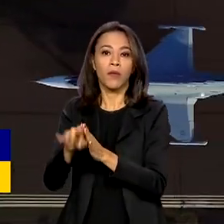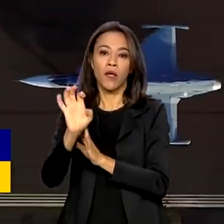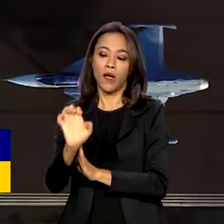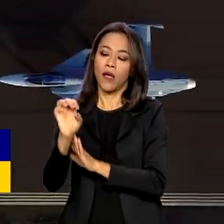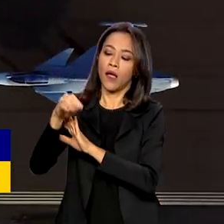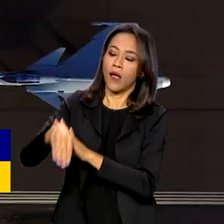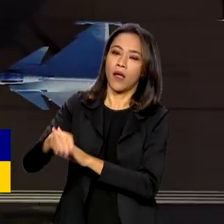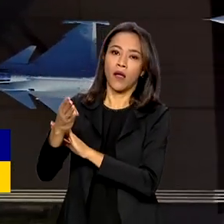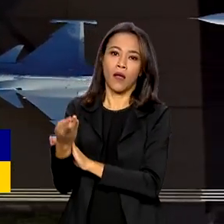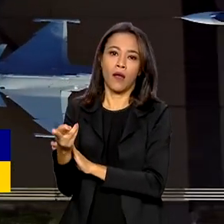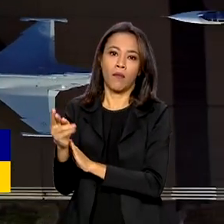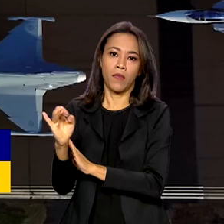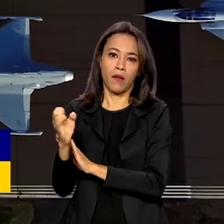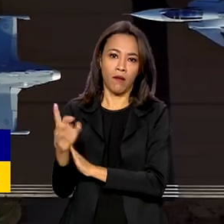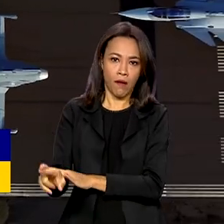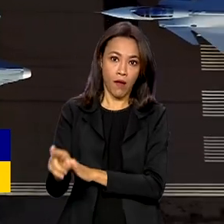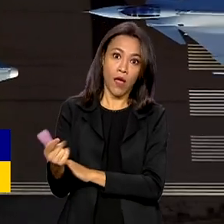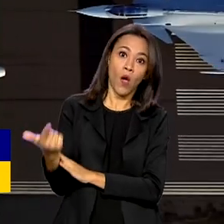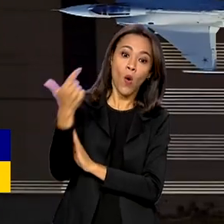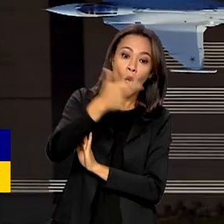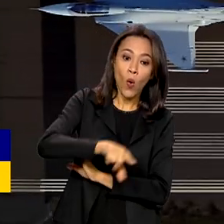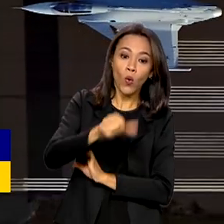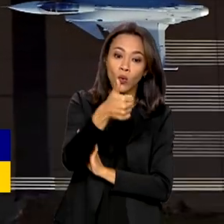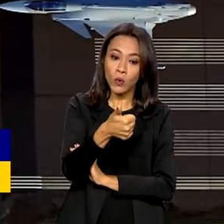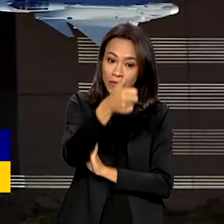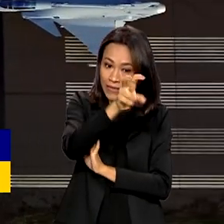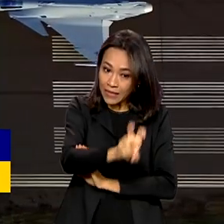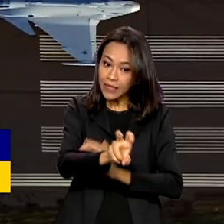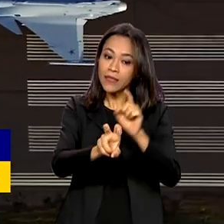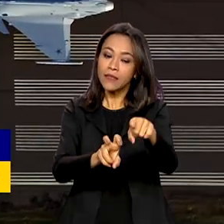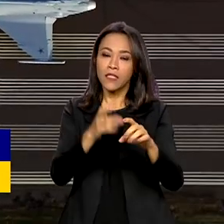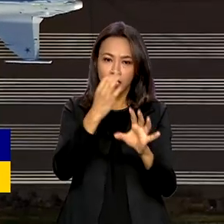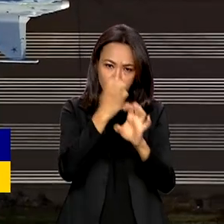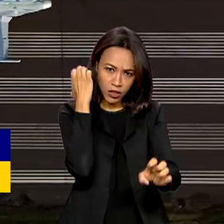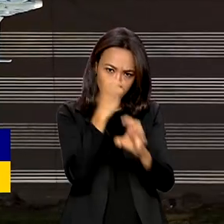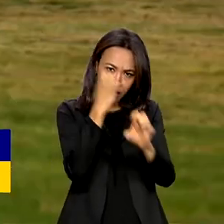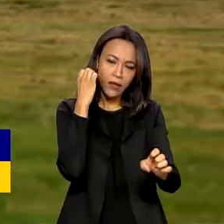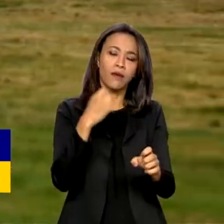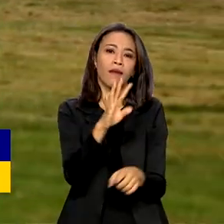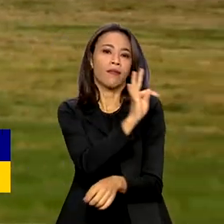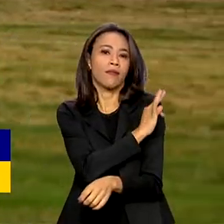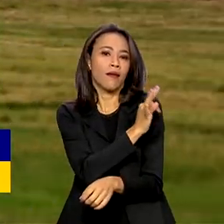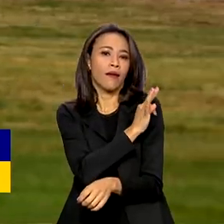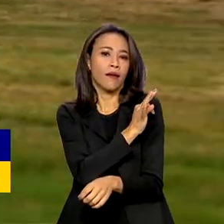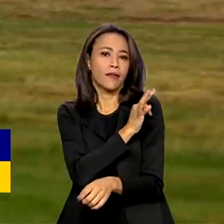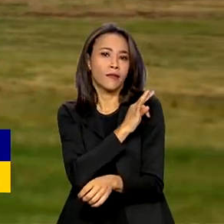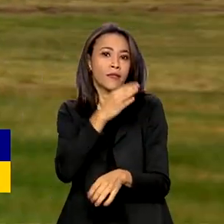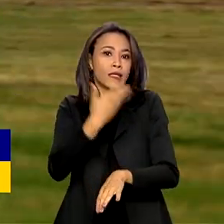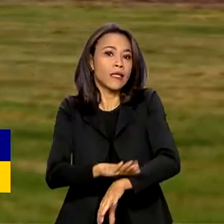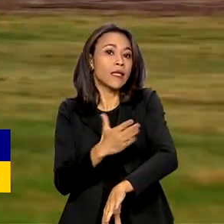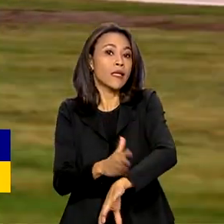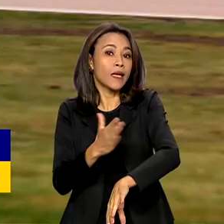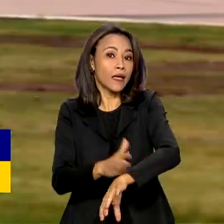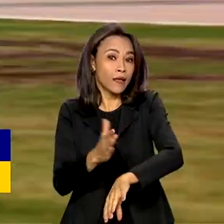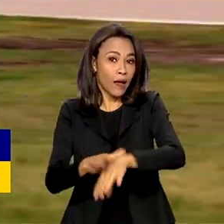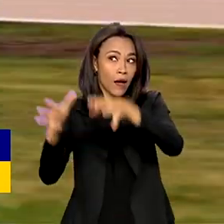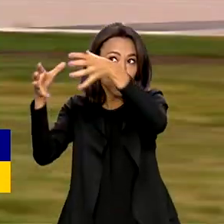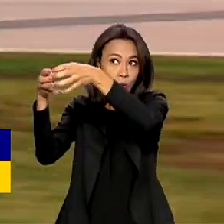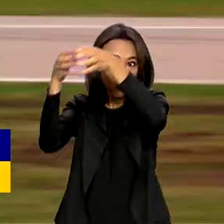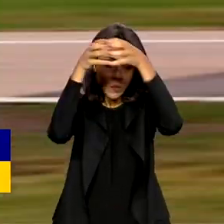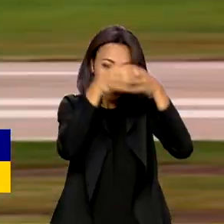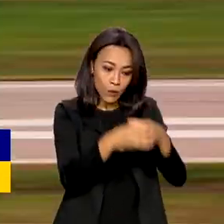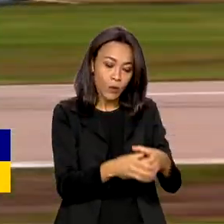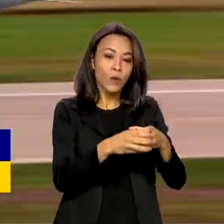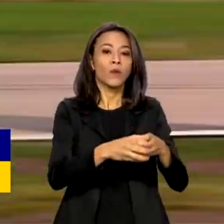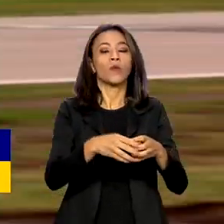outras 15 unidades serão produzidas por engenheiros e técnicos brasileiros que passaram por treinamento na Suécia. Segundo o